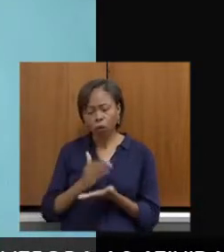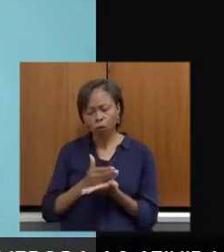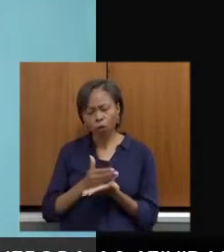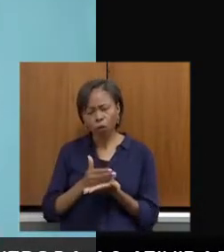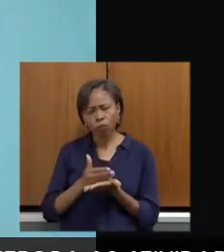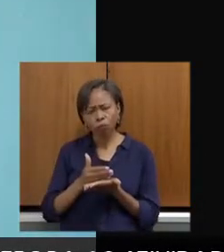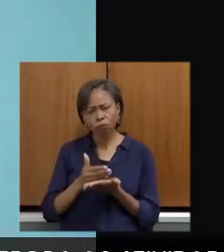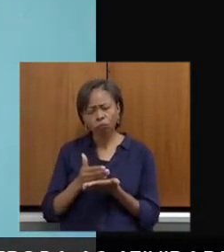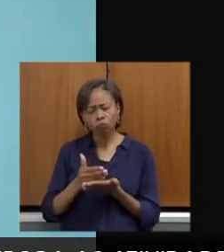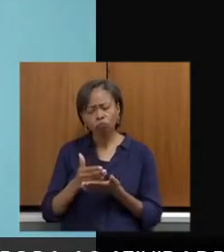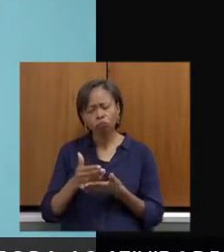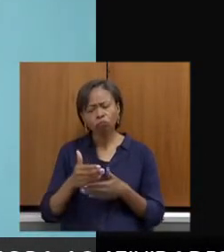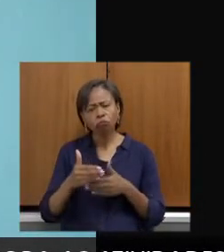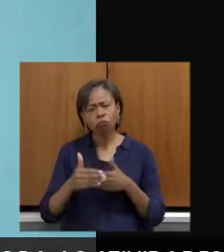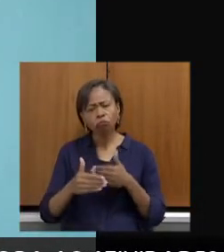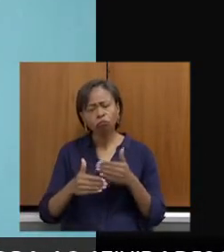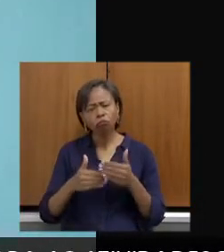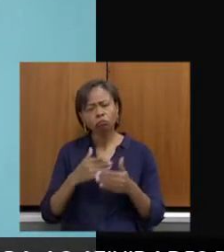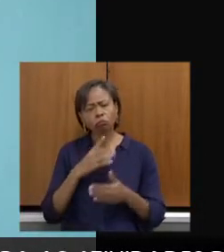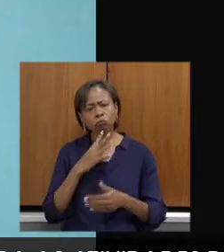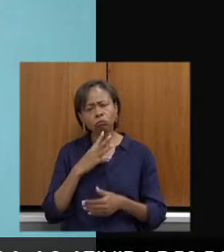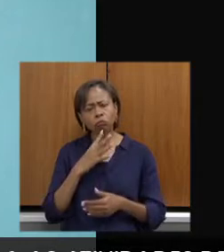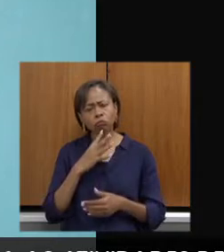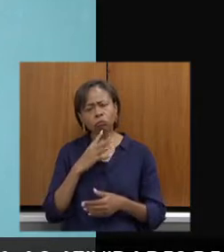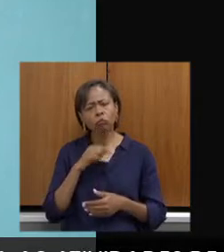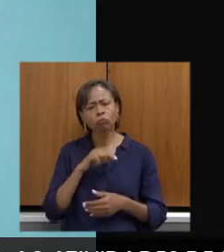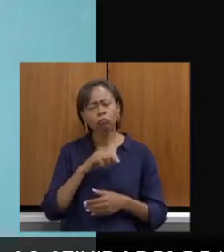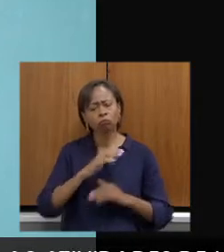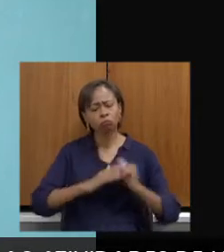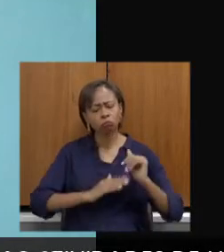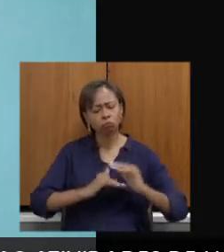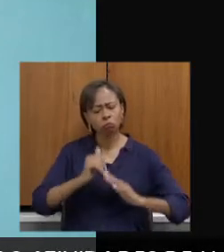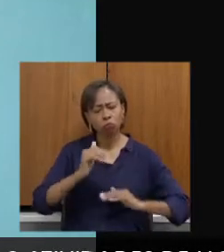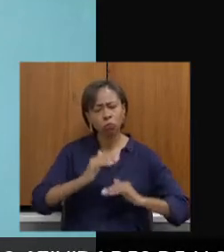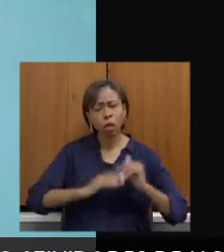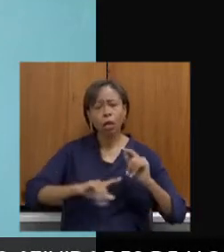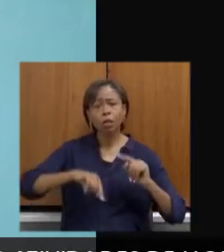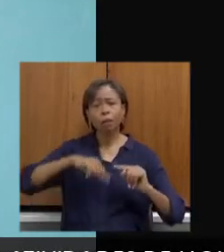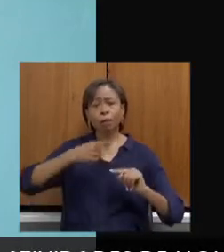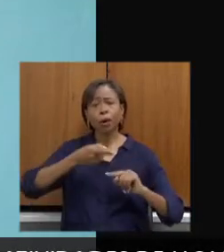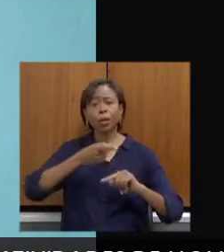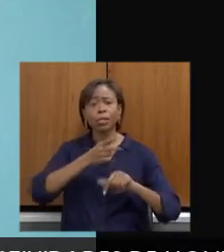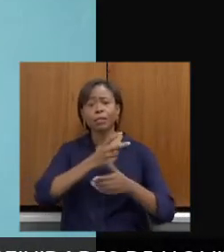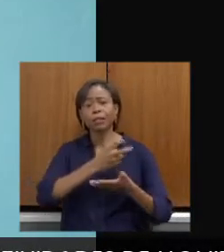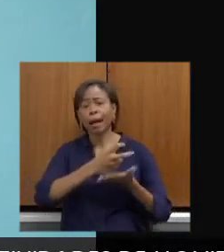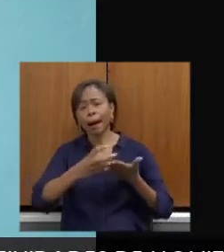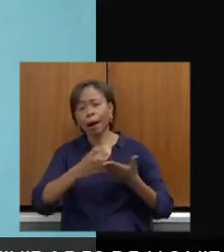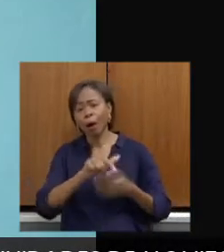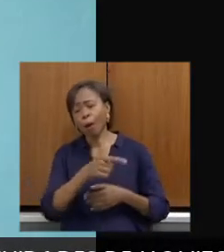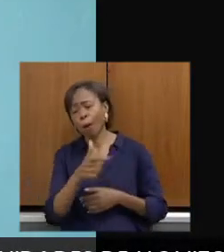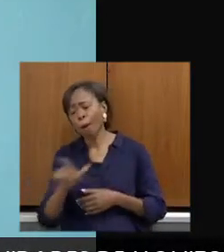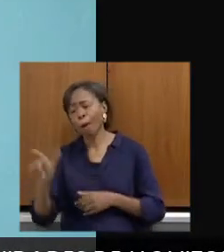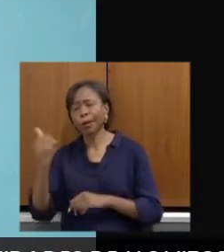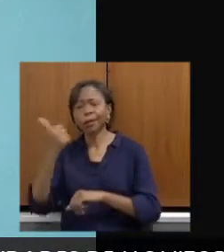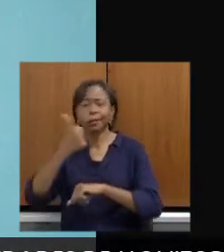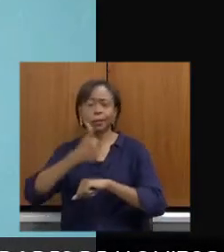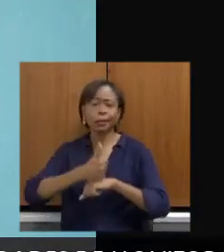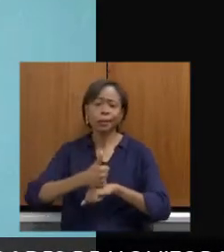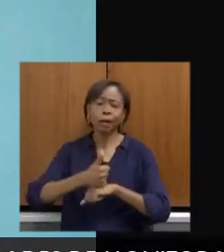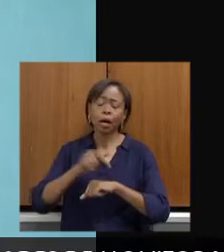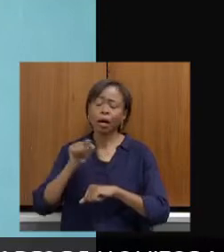e aí, de repente, já sai e a gente tem que preparar outra pessoa e aí vem as leis que eles demoram a entender